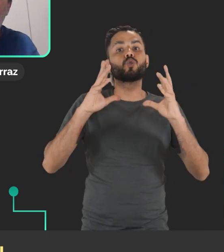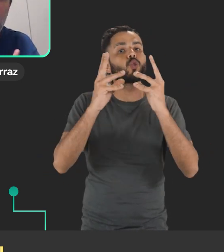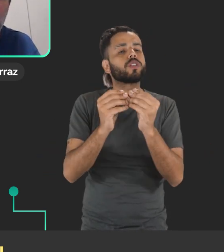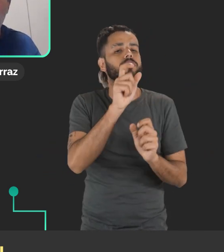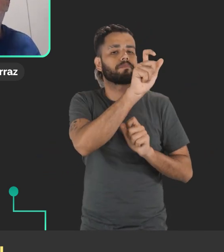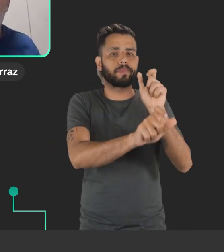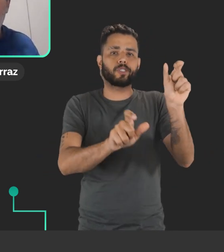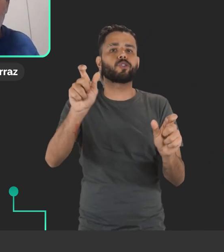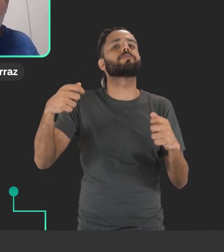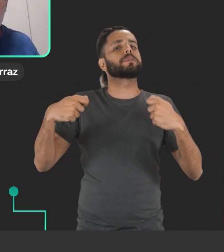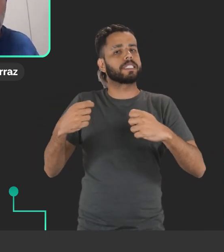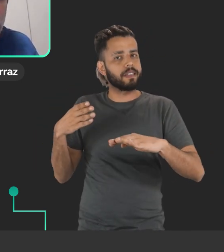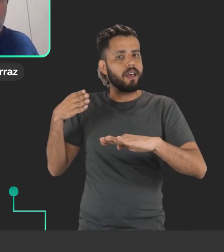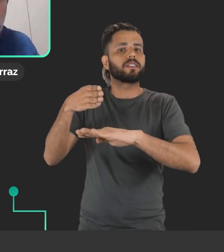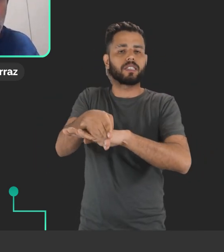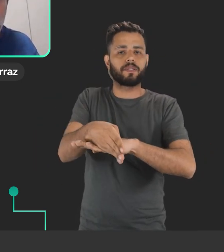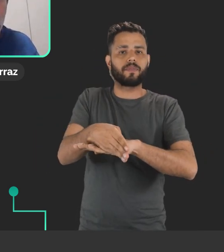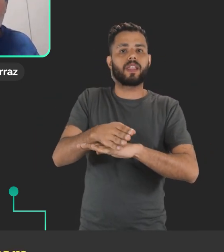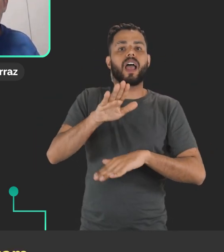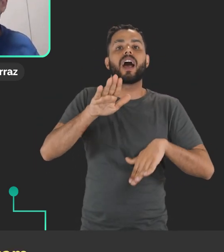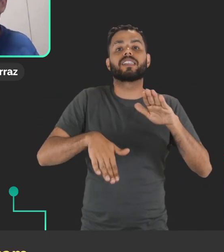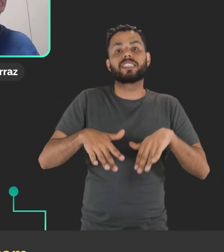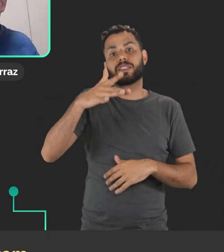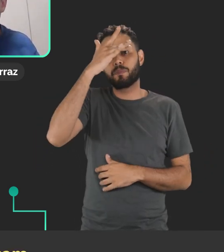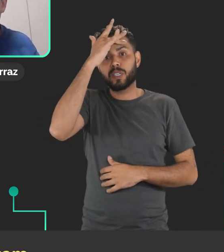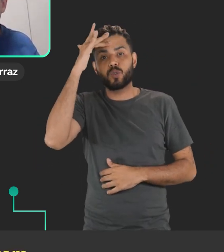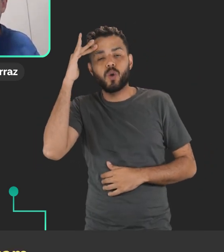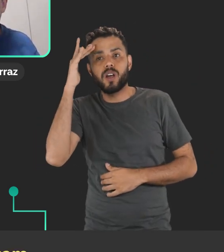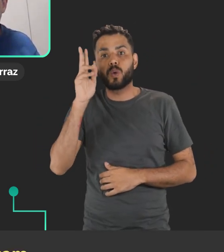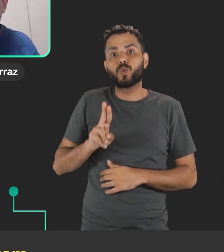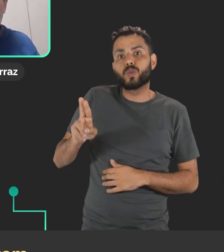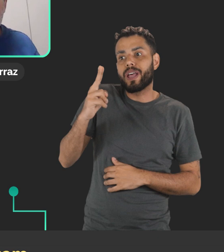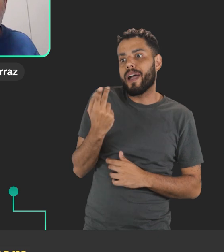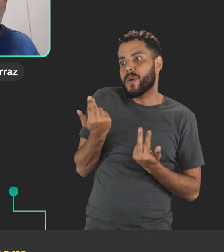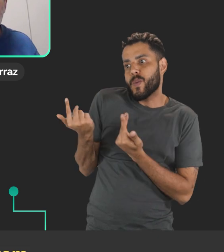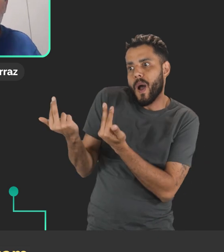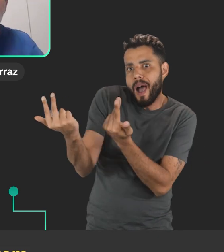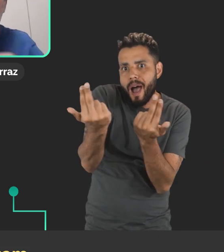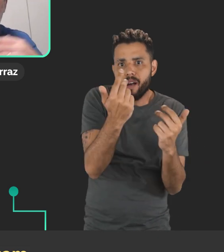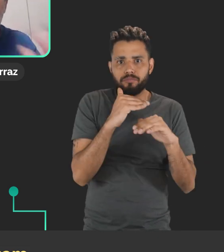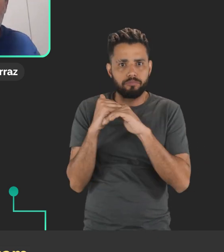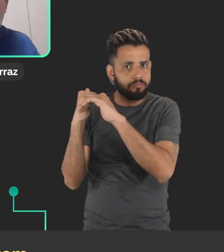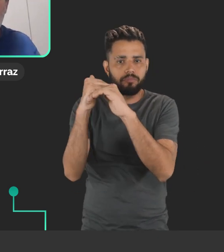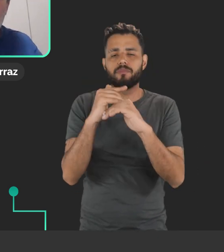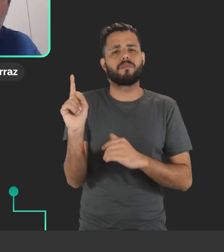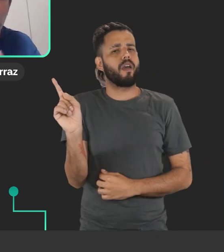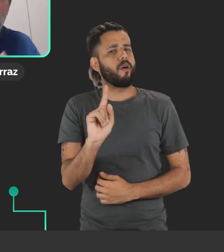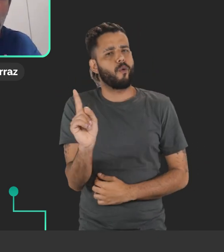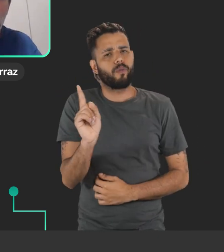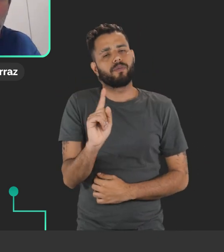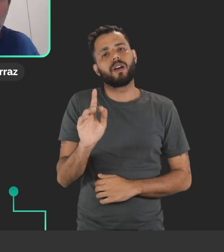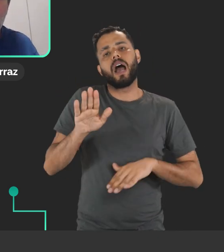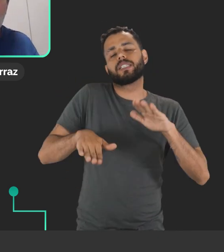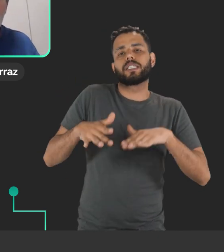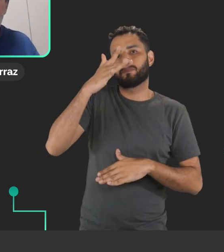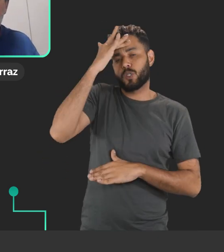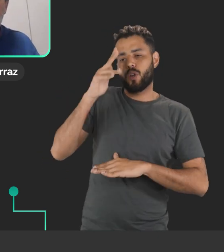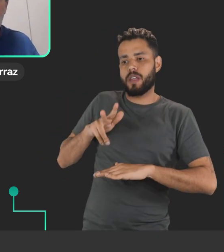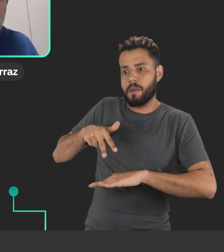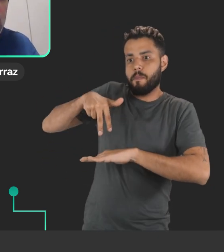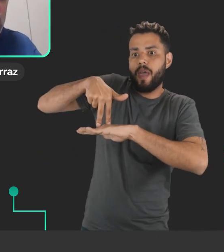e ele tem que estar disponível para todas as pessoas. Talvez nem todas as pessoas consigam utilizar o ambiente da mesma forma, né, talvez nem todos consigam